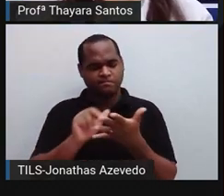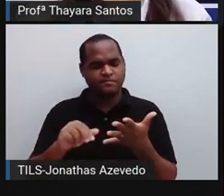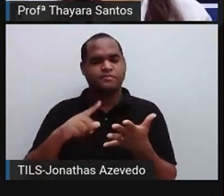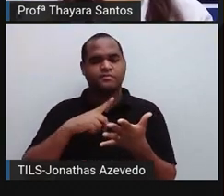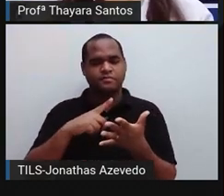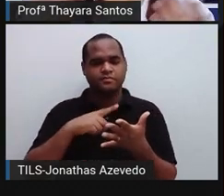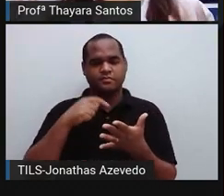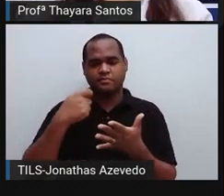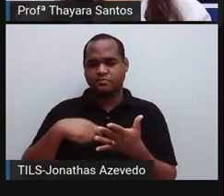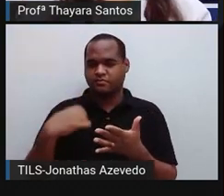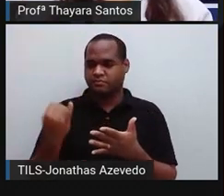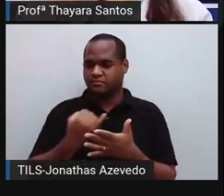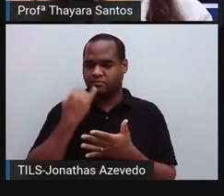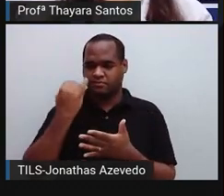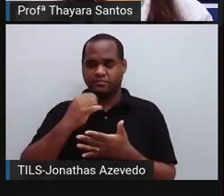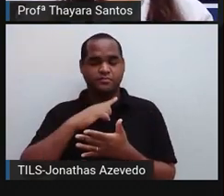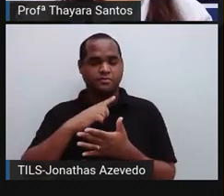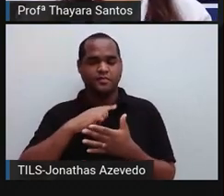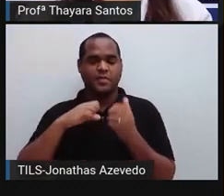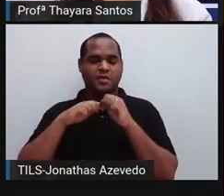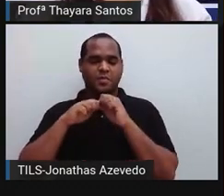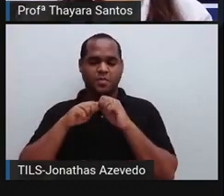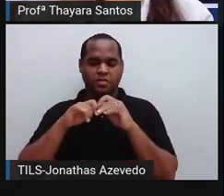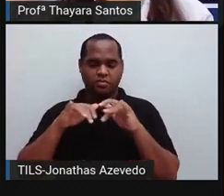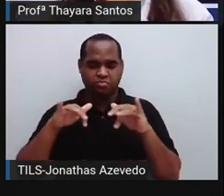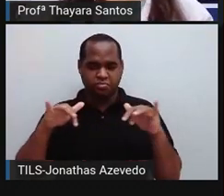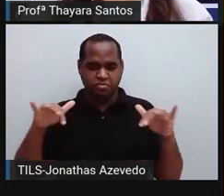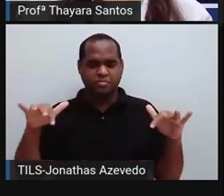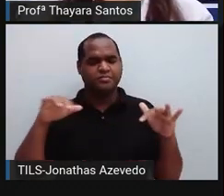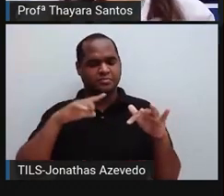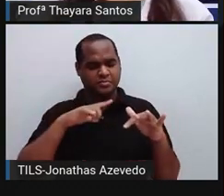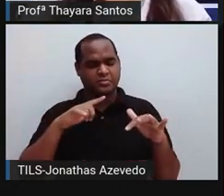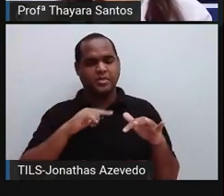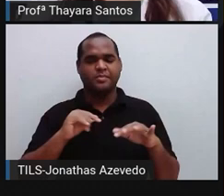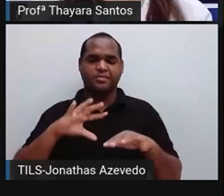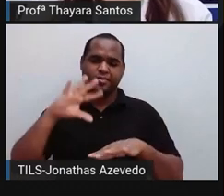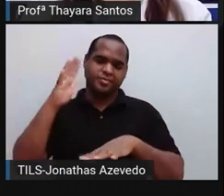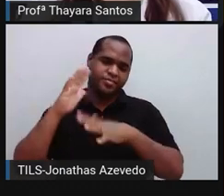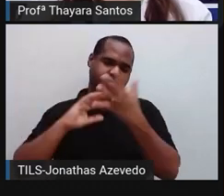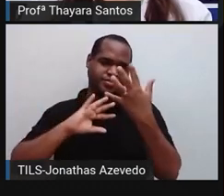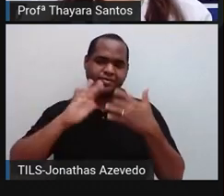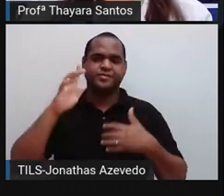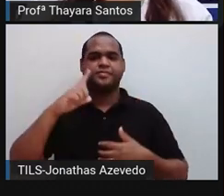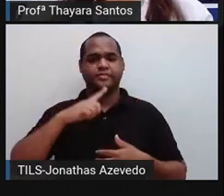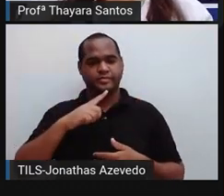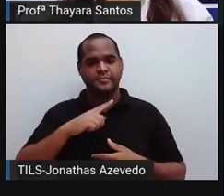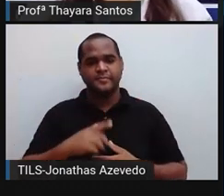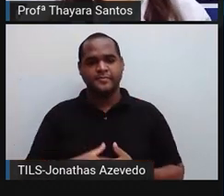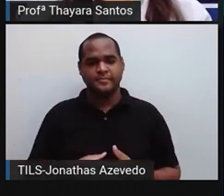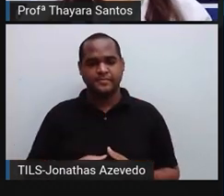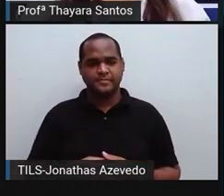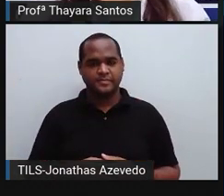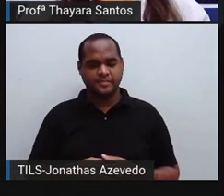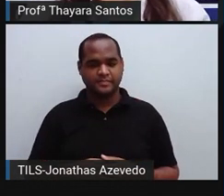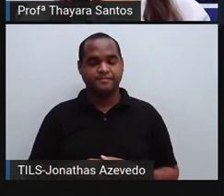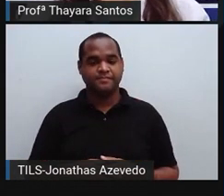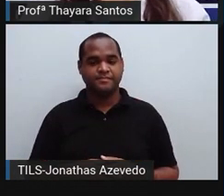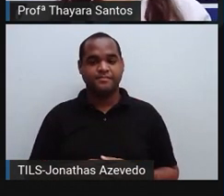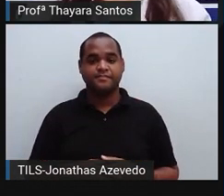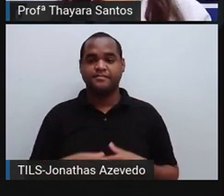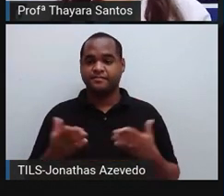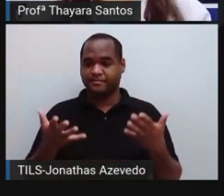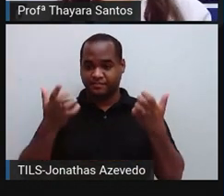a candida vai se proliferar e vai ter esses eventos aí de candidíase, tá? E agora,